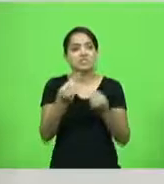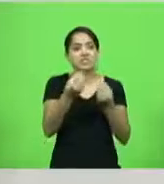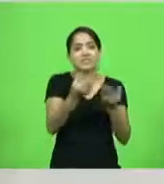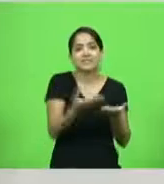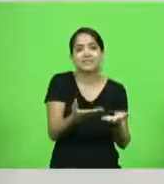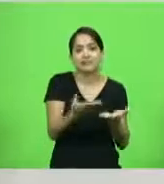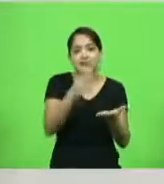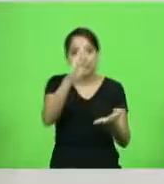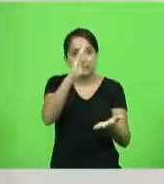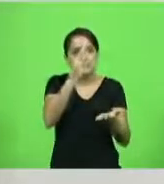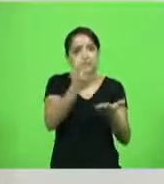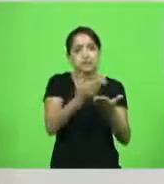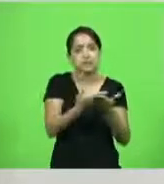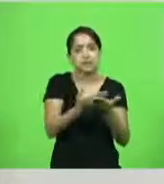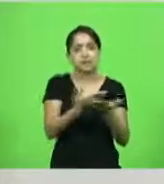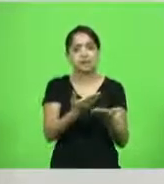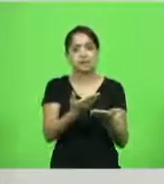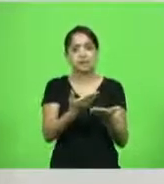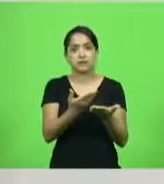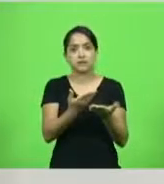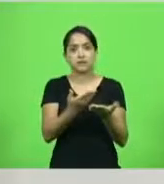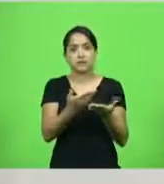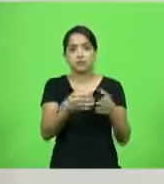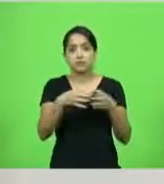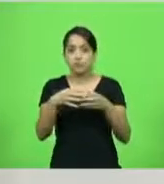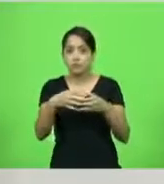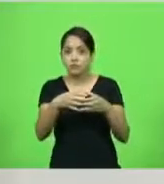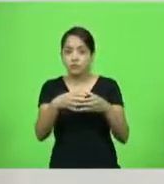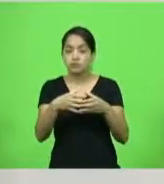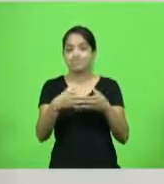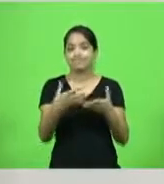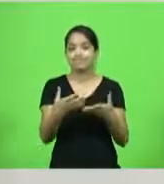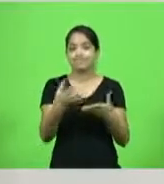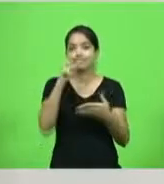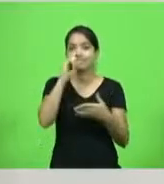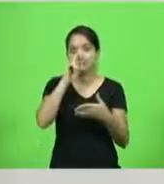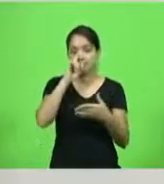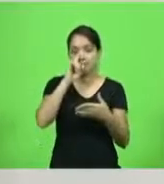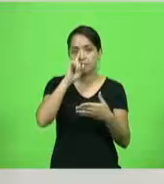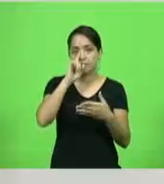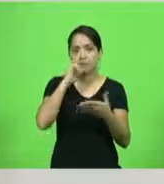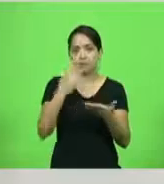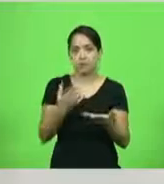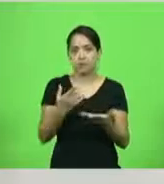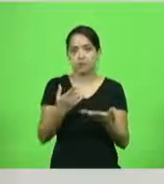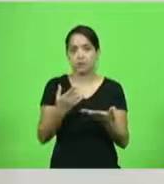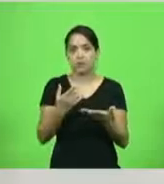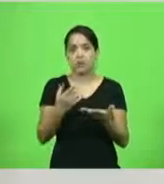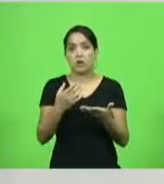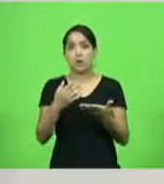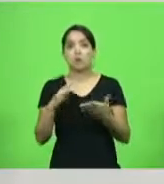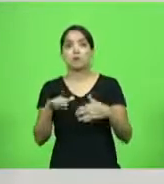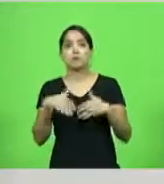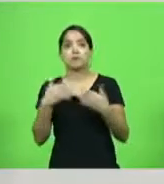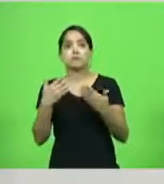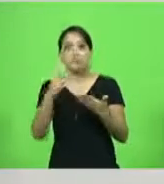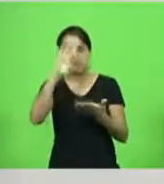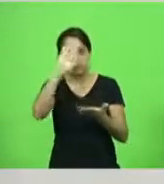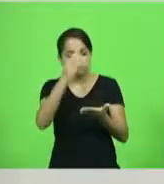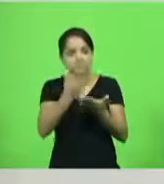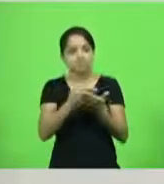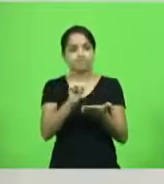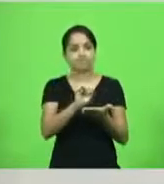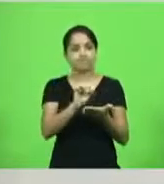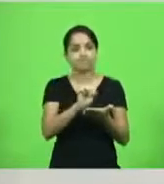às instituições. E isso é muito perigoso mesmo. Quando você deixa de dar crédito a instituição, por exemplo, ao